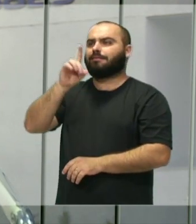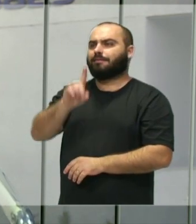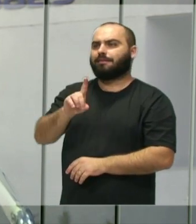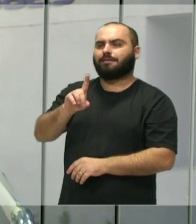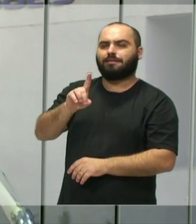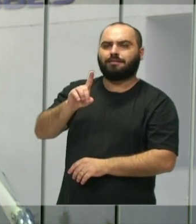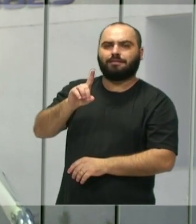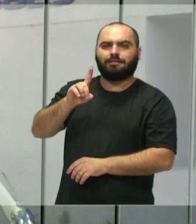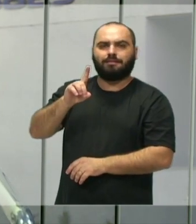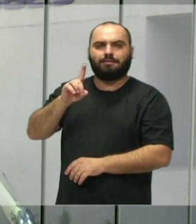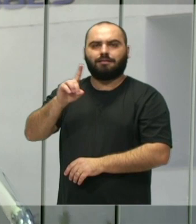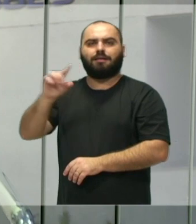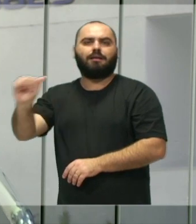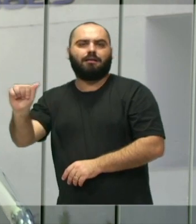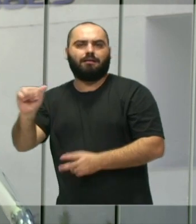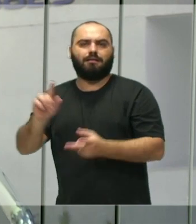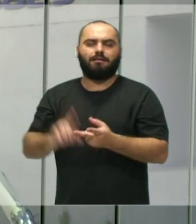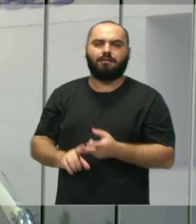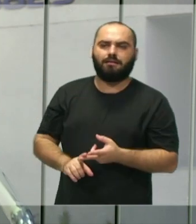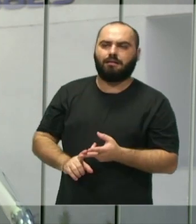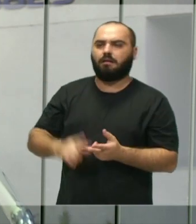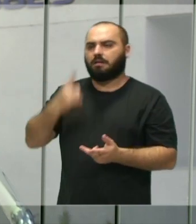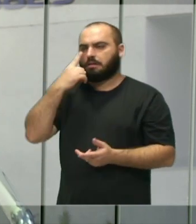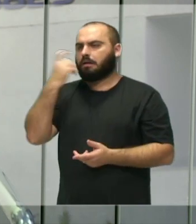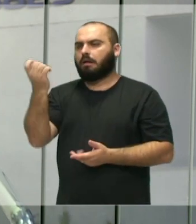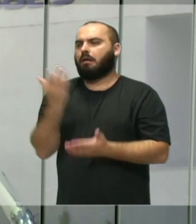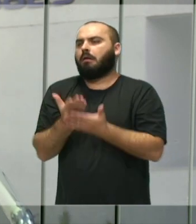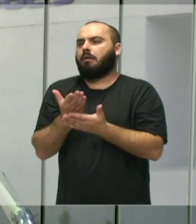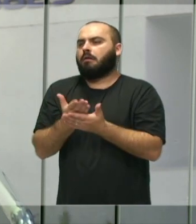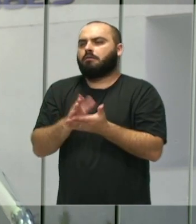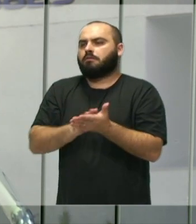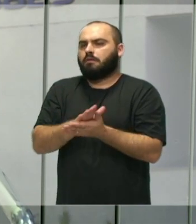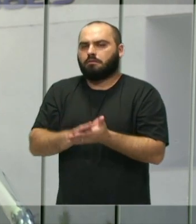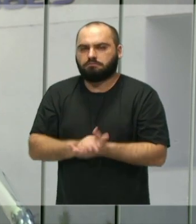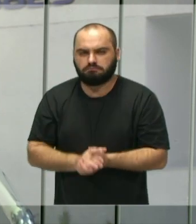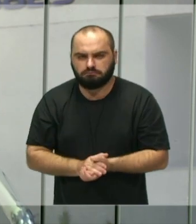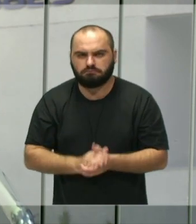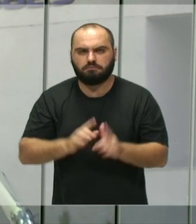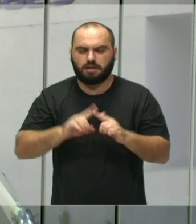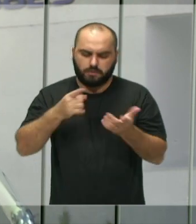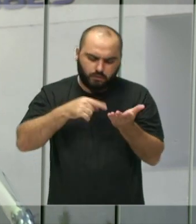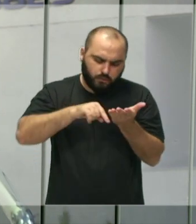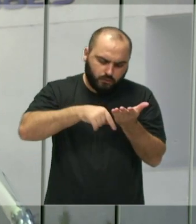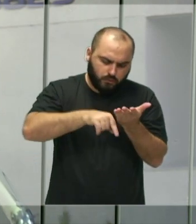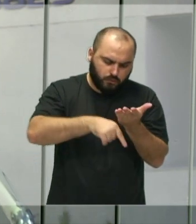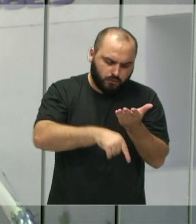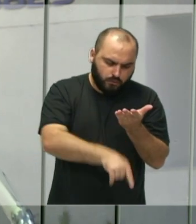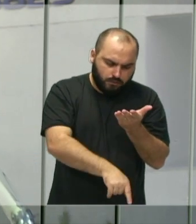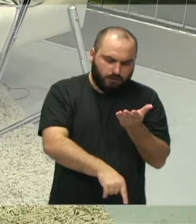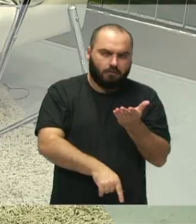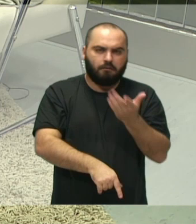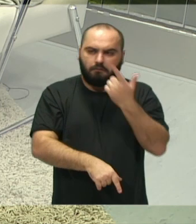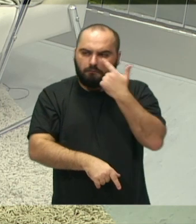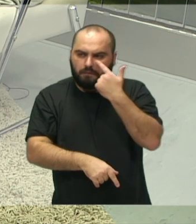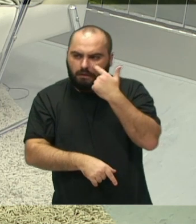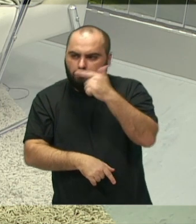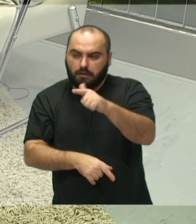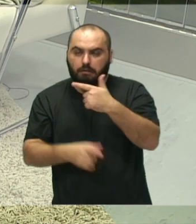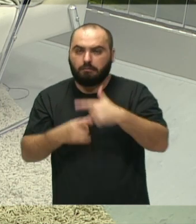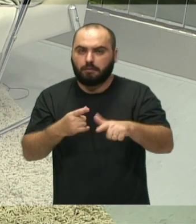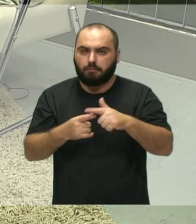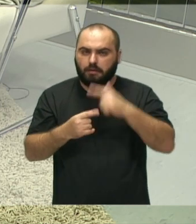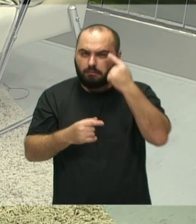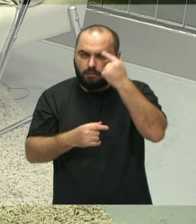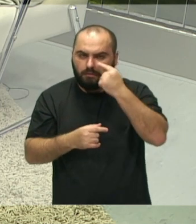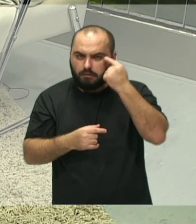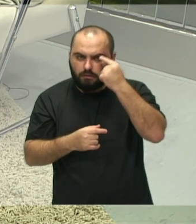não acabam se interessando pelas aulas. E quando a gente vai a fundo do problema, a gente vê que ela tem um problema na visão ou